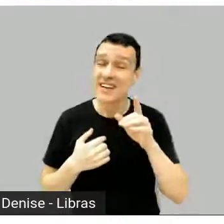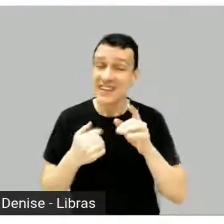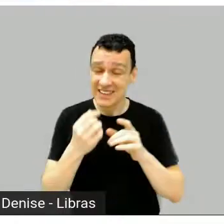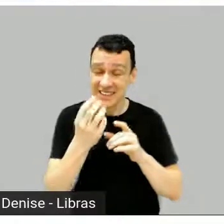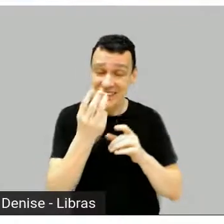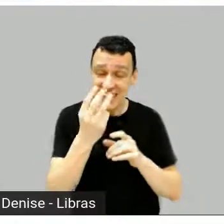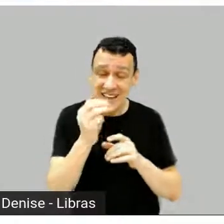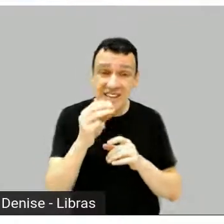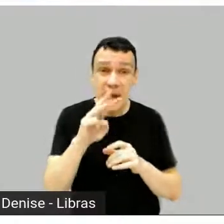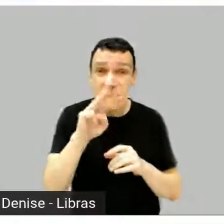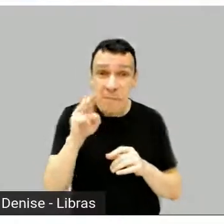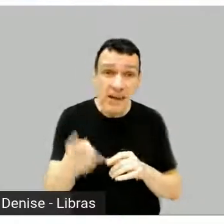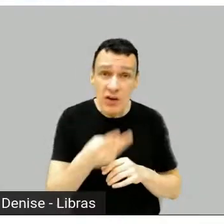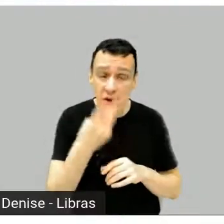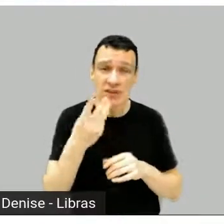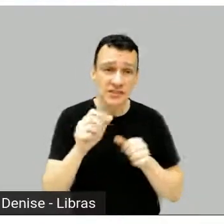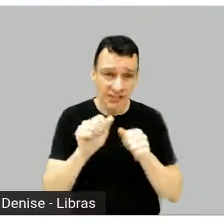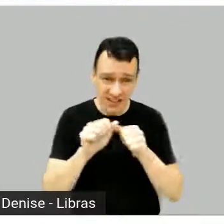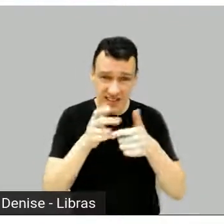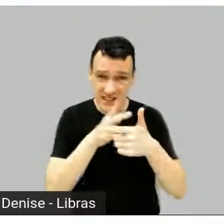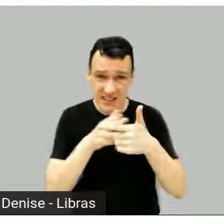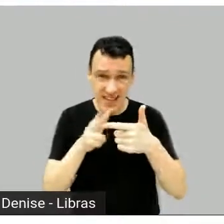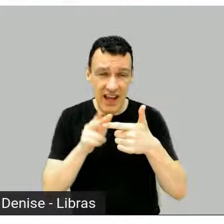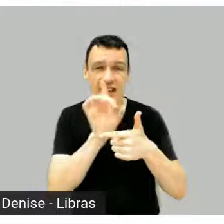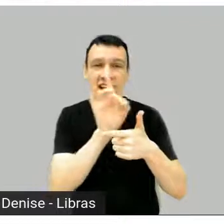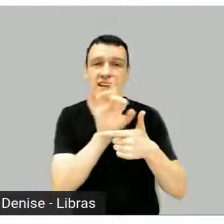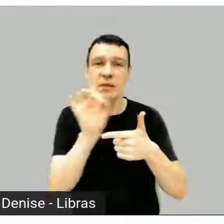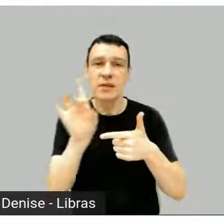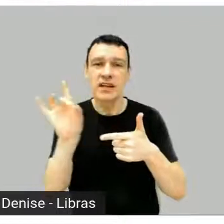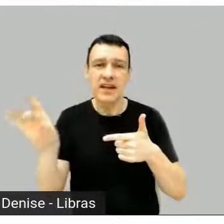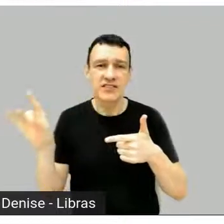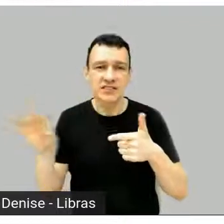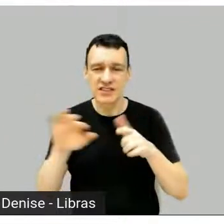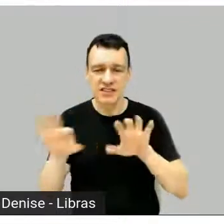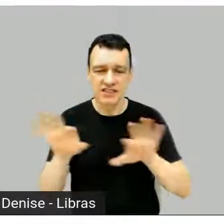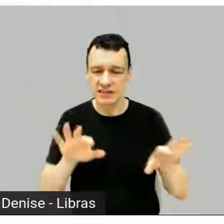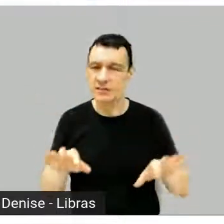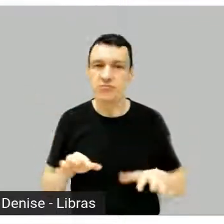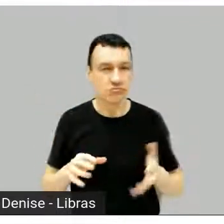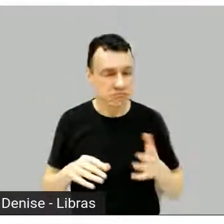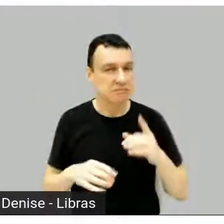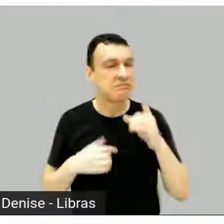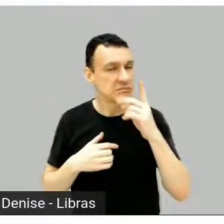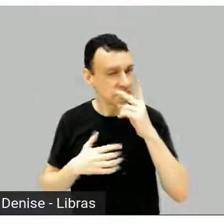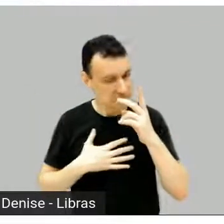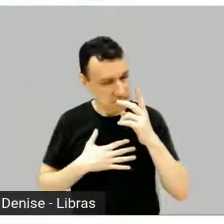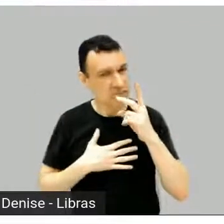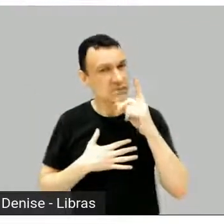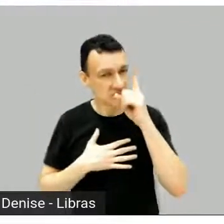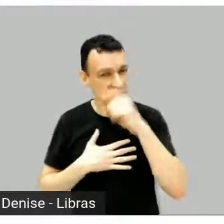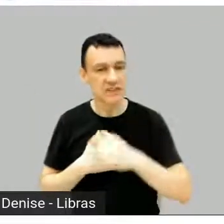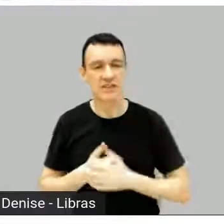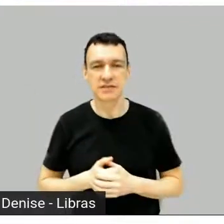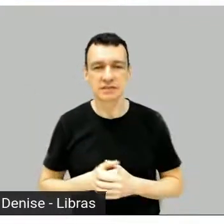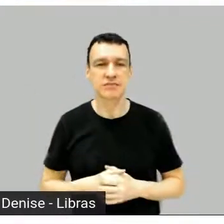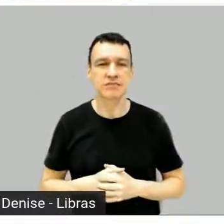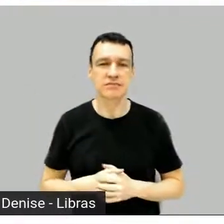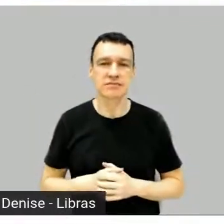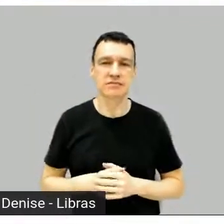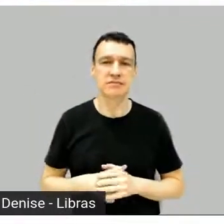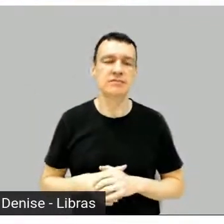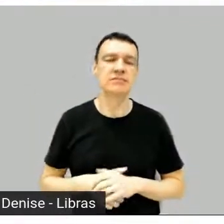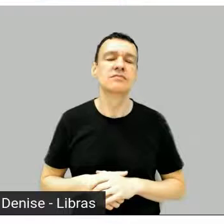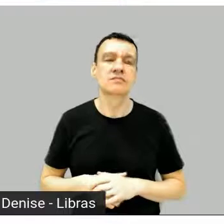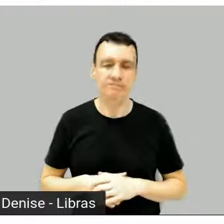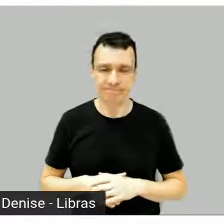Essa que é a questão. É, então, mas, assim, dá para ser feito, né? Tem que só saber qual que o tipo de player, enfim,